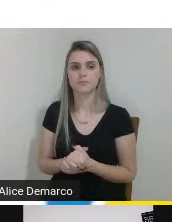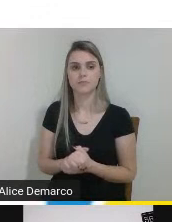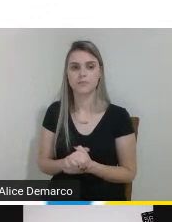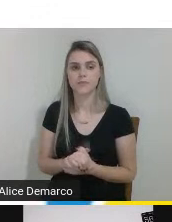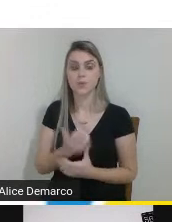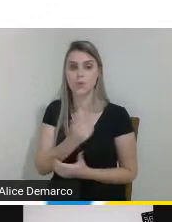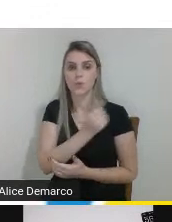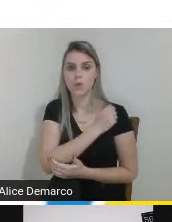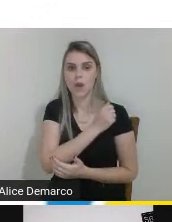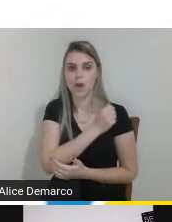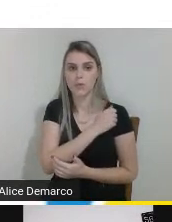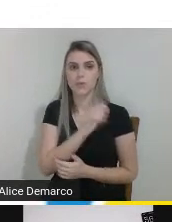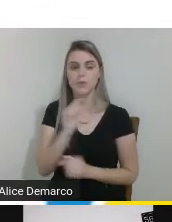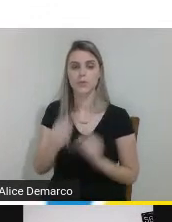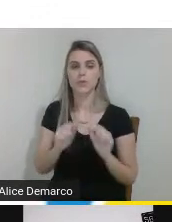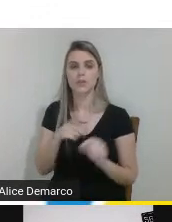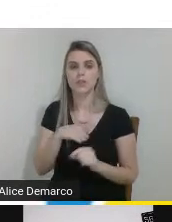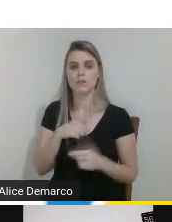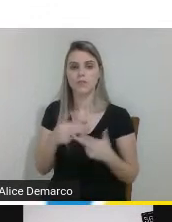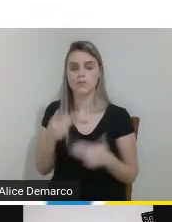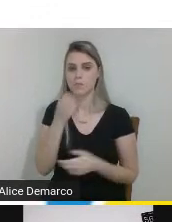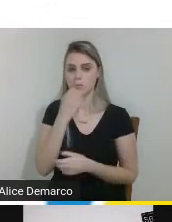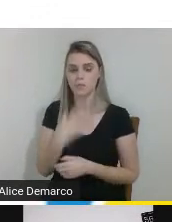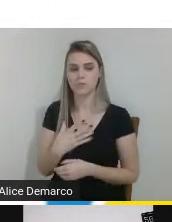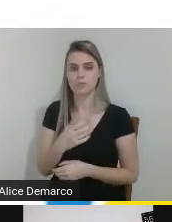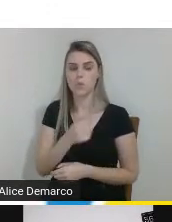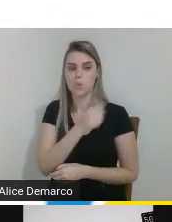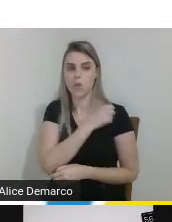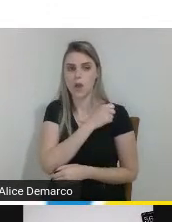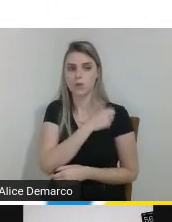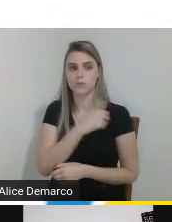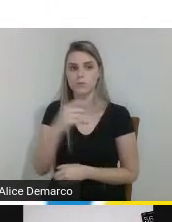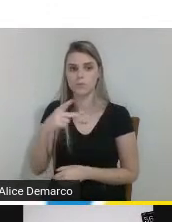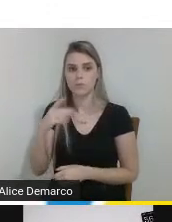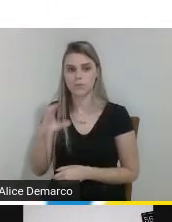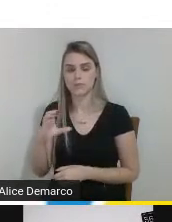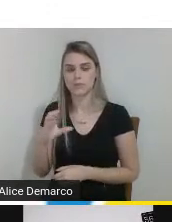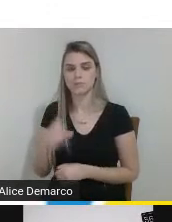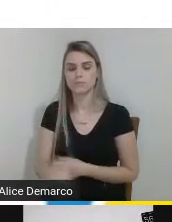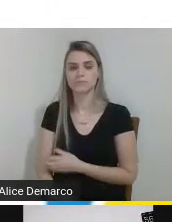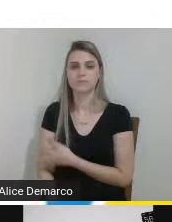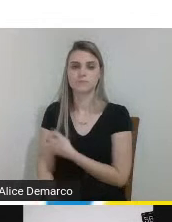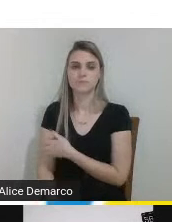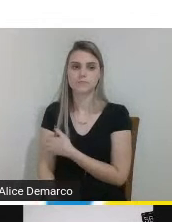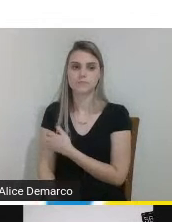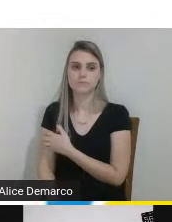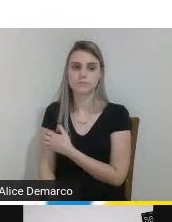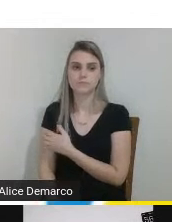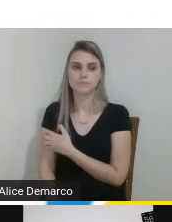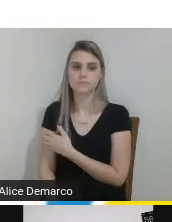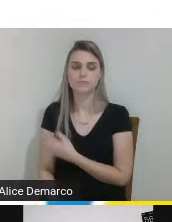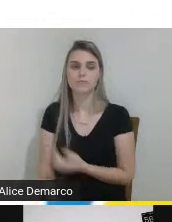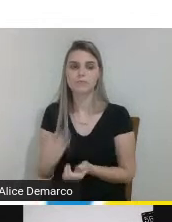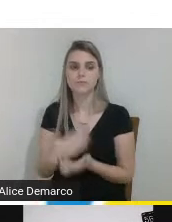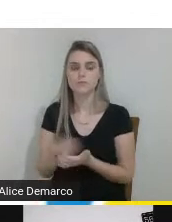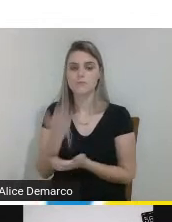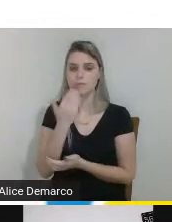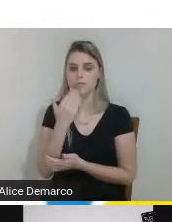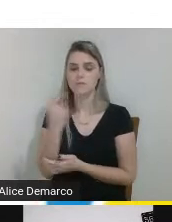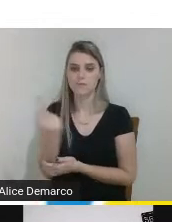alunos que foram beneficiados os alunos com paralisia cerebral eles passaram a se alimentar sozinhos